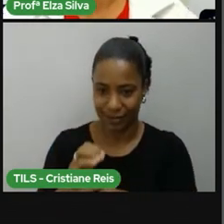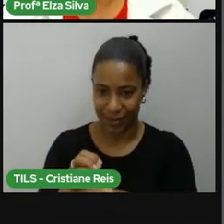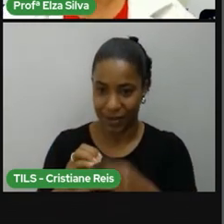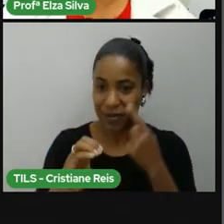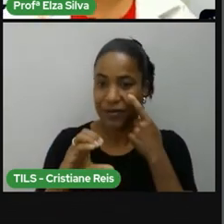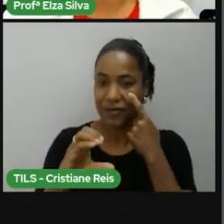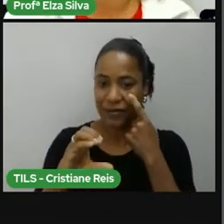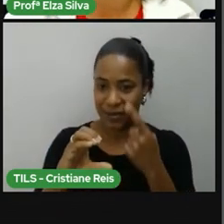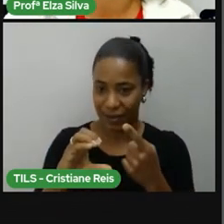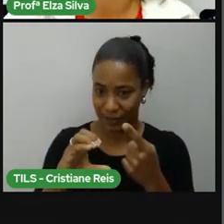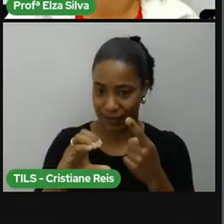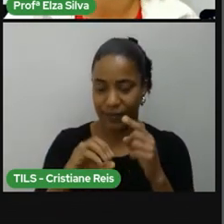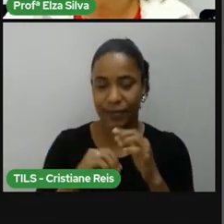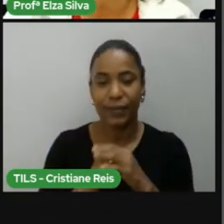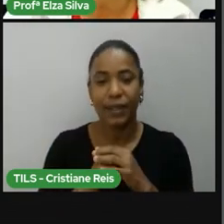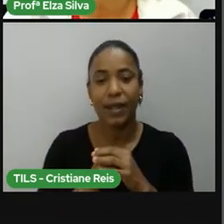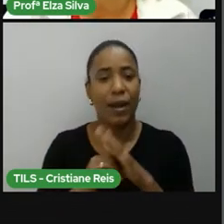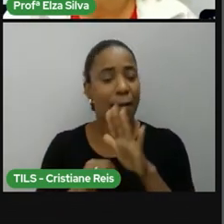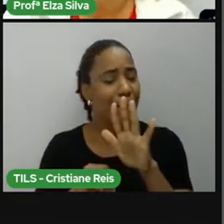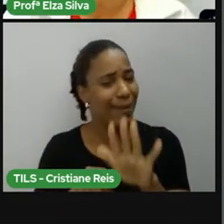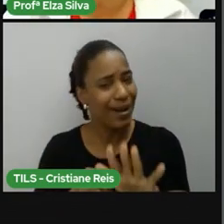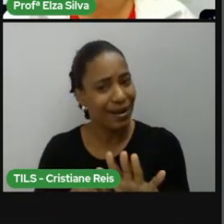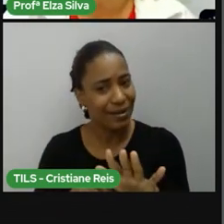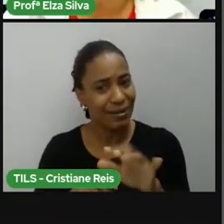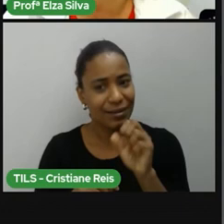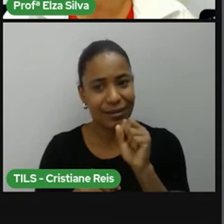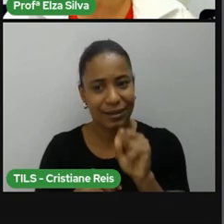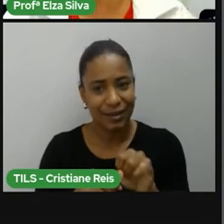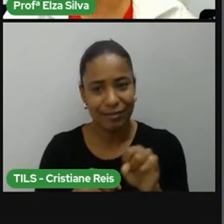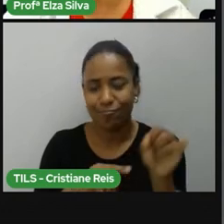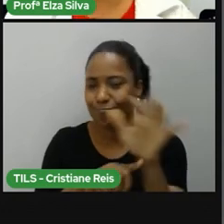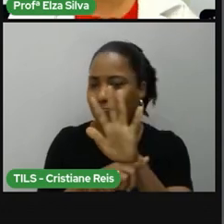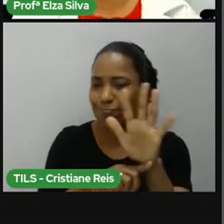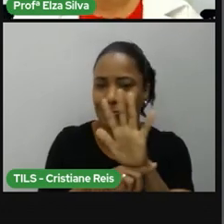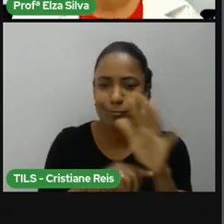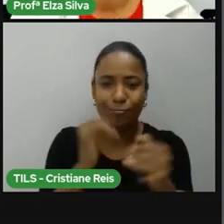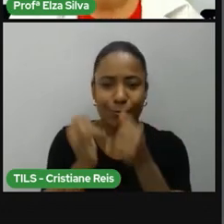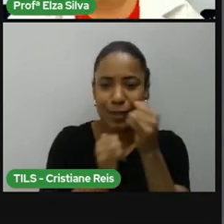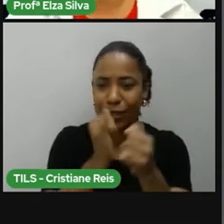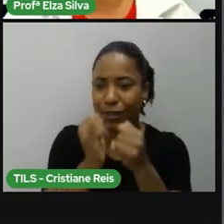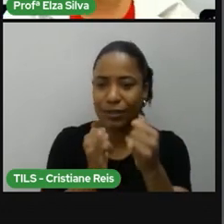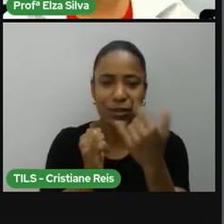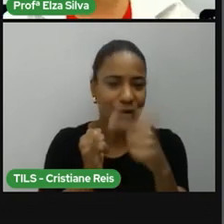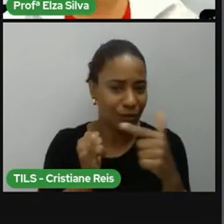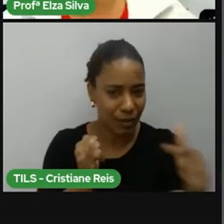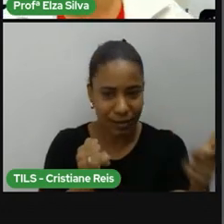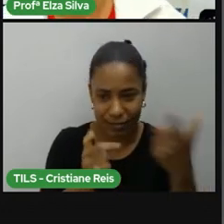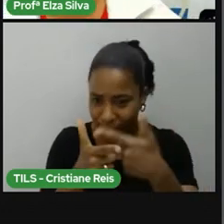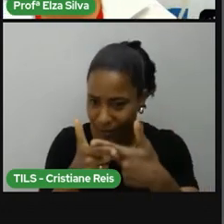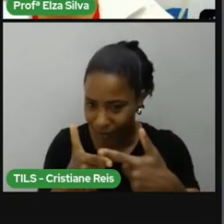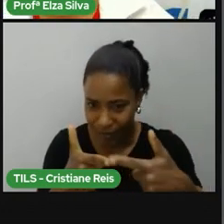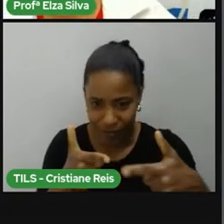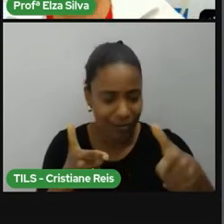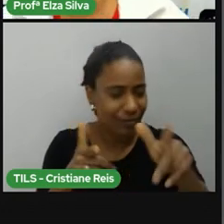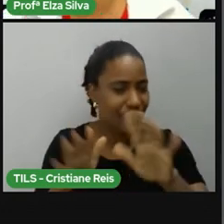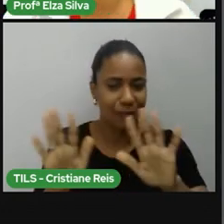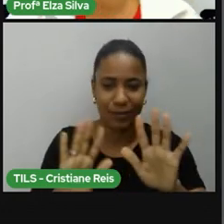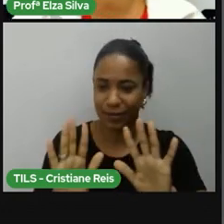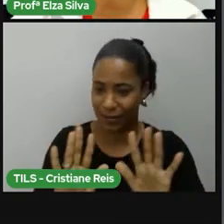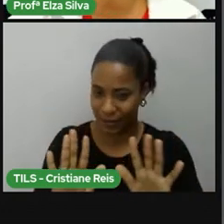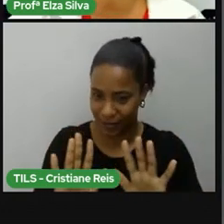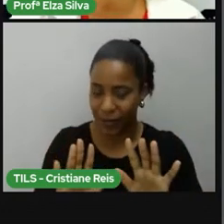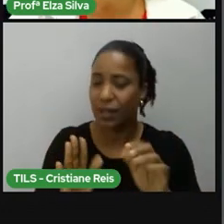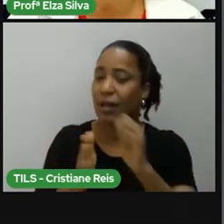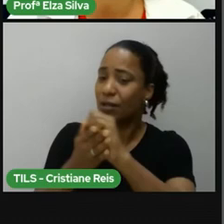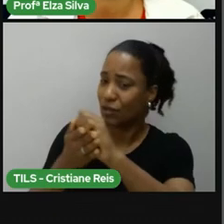Mas se por acaso você não conseguir acessar ao vídeo não tem problema, isto não é um empecilho para que você